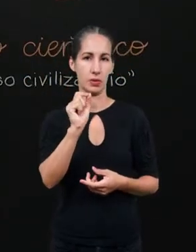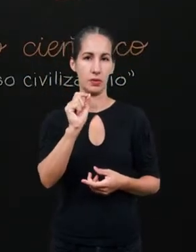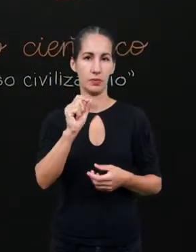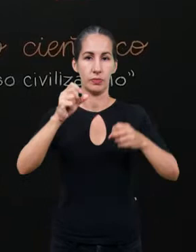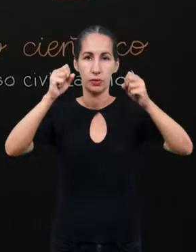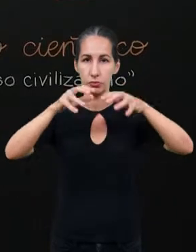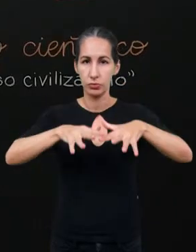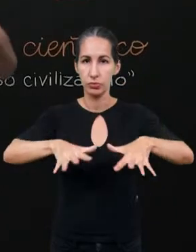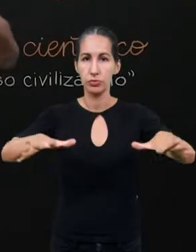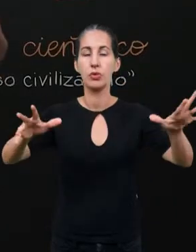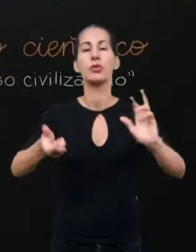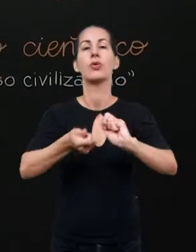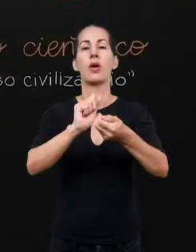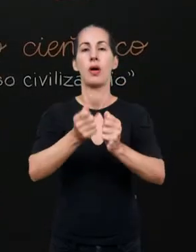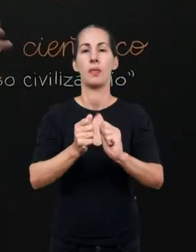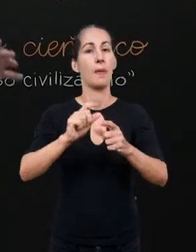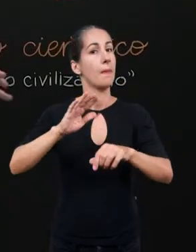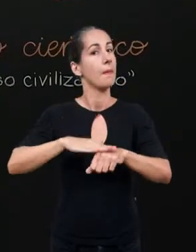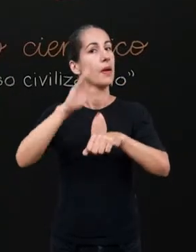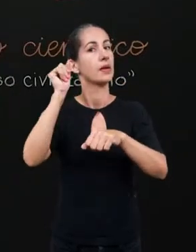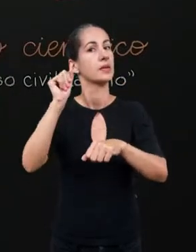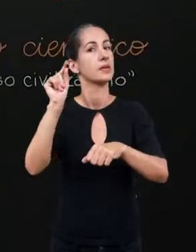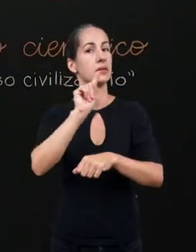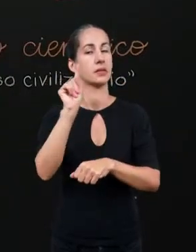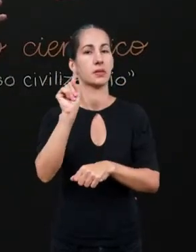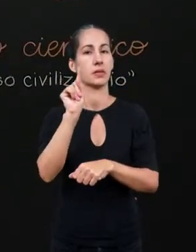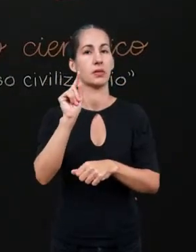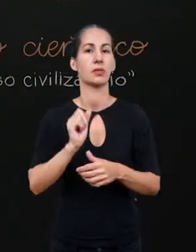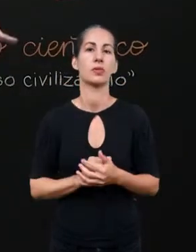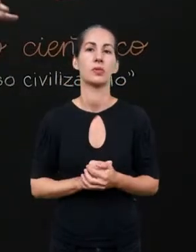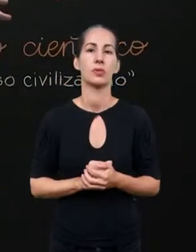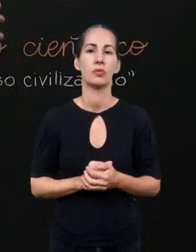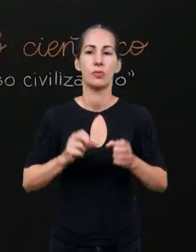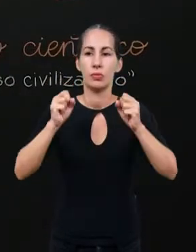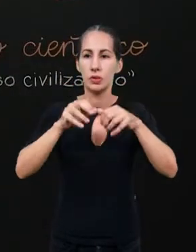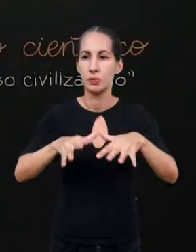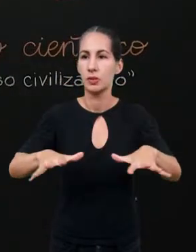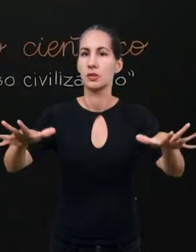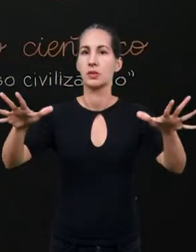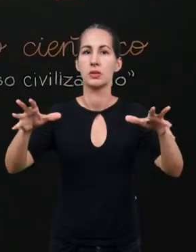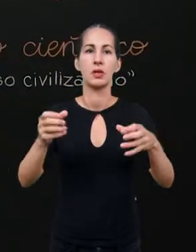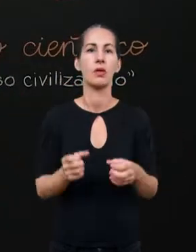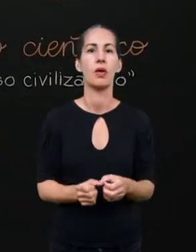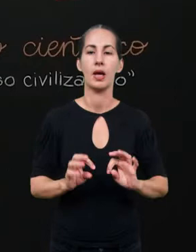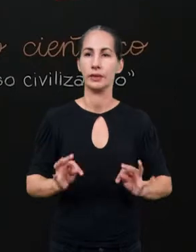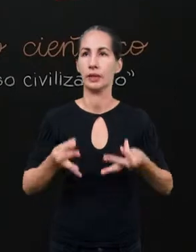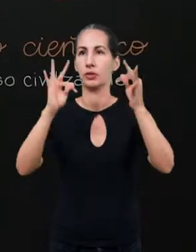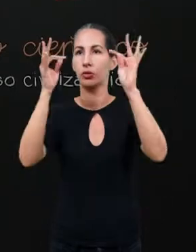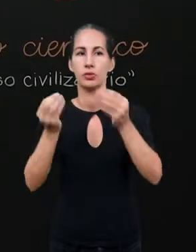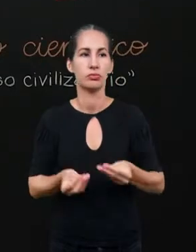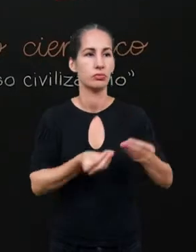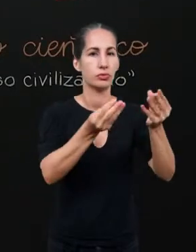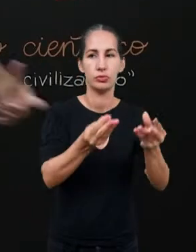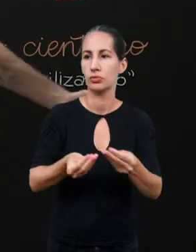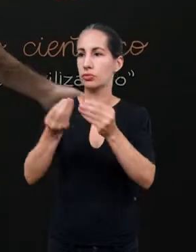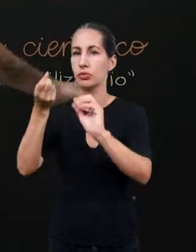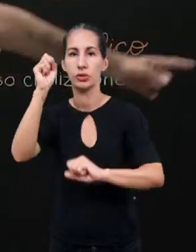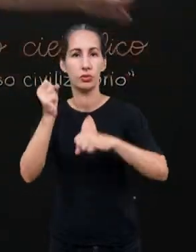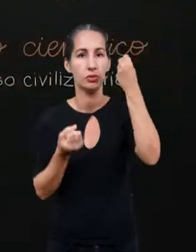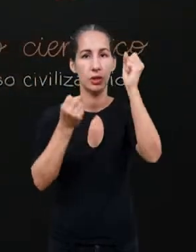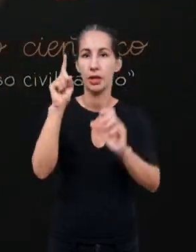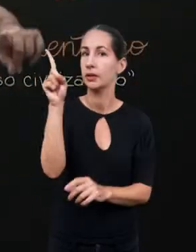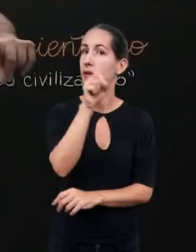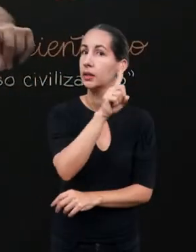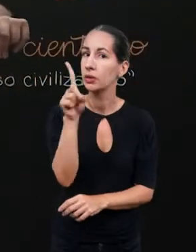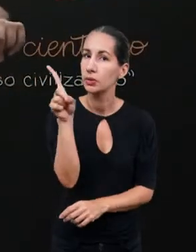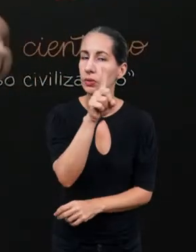expansão do capitalismo. Mas não é bem uma expansão, olha só. Vamos levar as nossas tecnologias, vamos industrializar outras regiões.